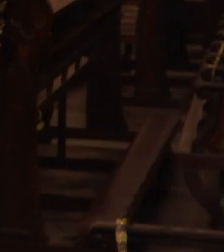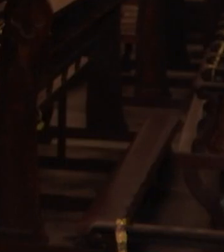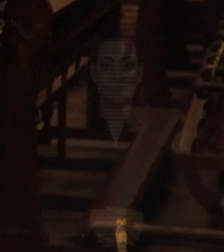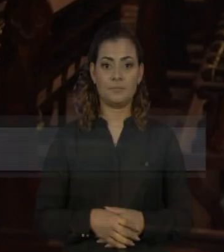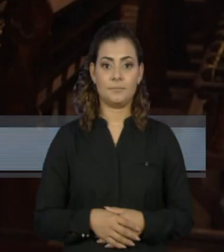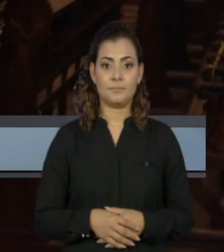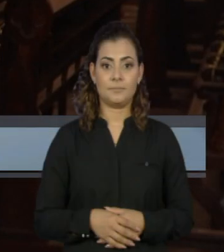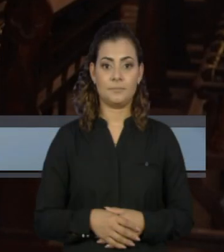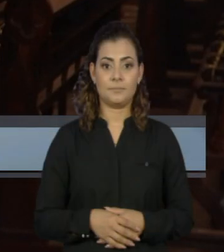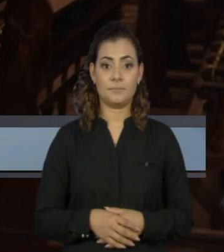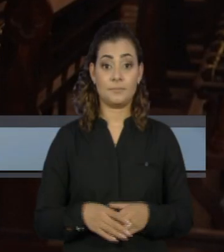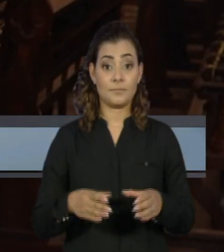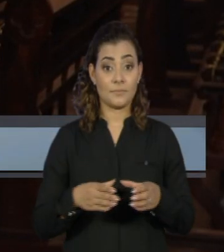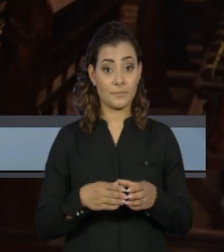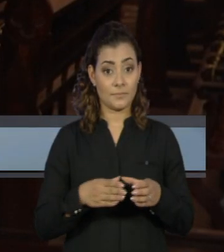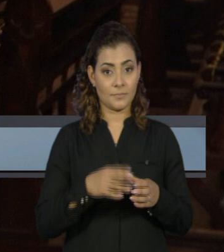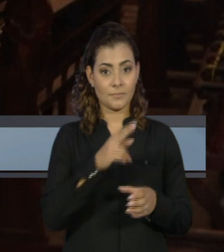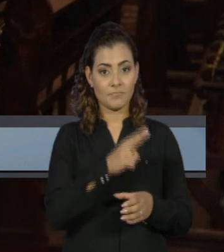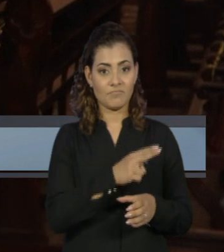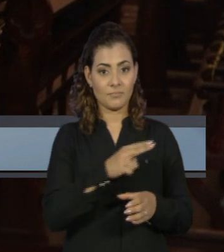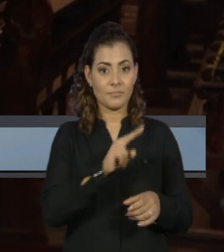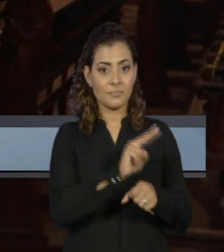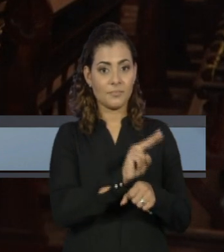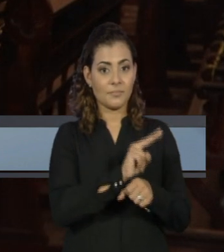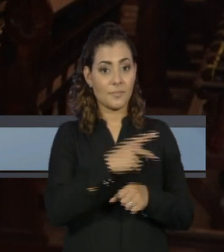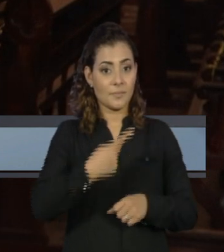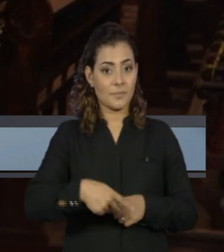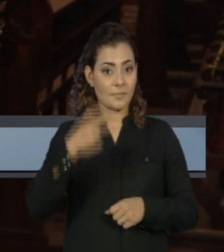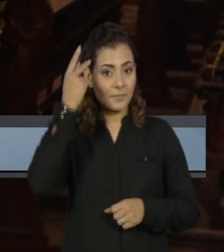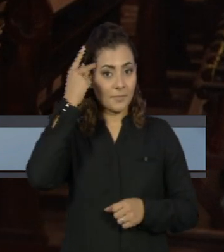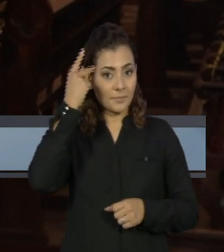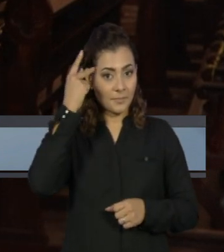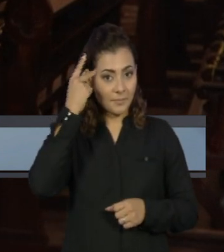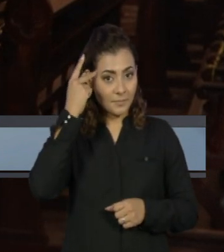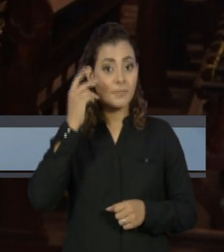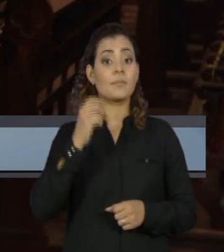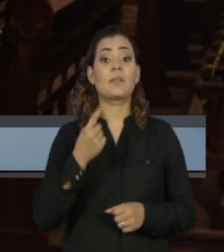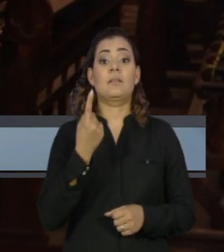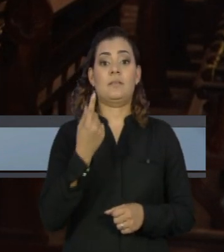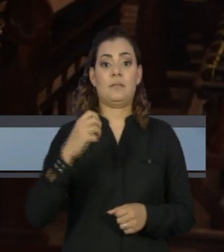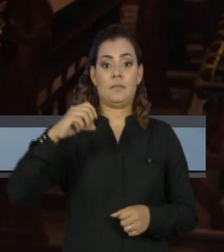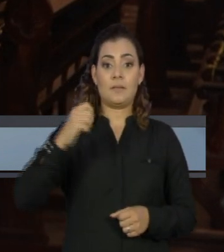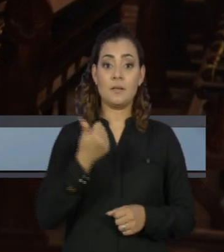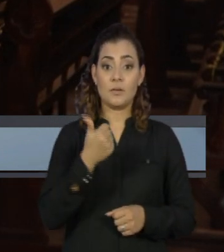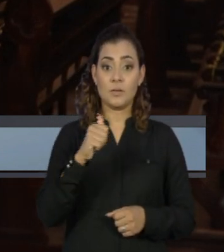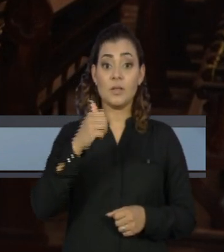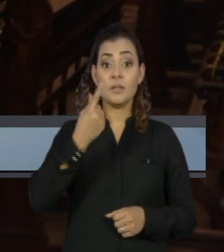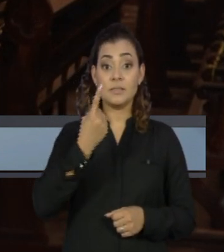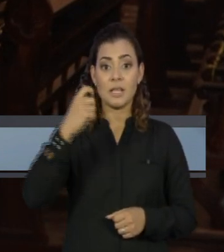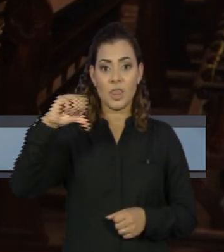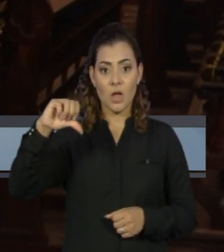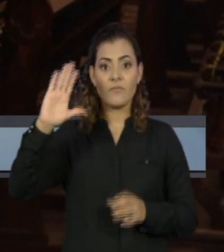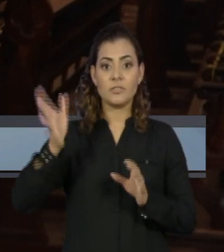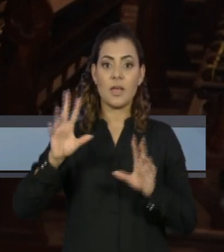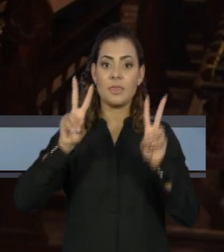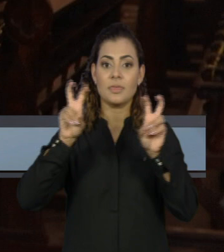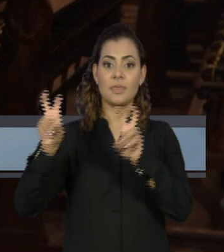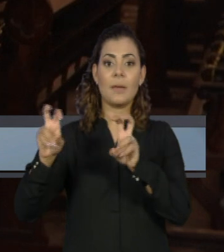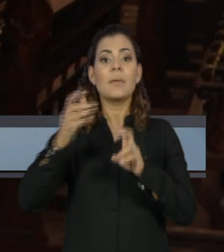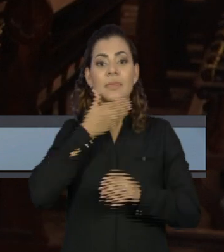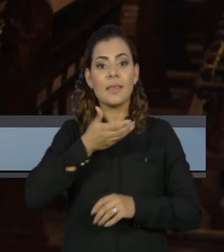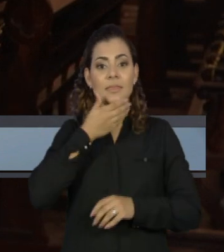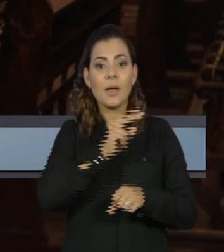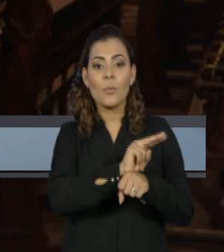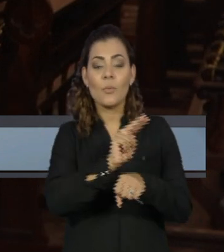A Pastoral do Menor da Arquidiocese de São Paulo está realizando a 19ª edição do Natal dos Sonhos, que tem como tema É Tempo de